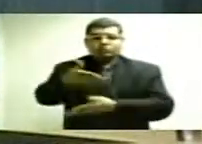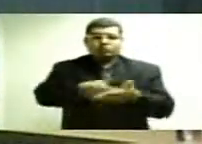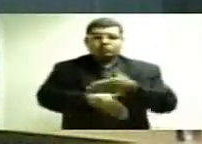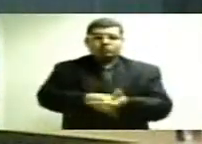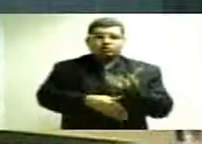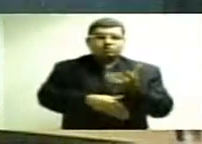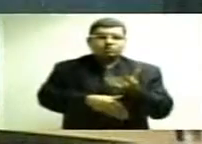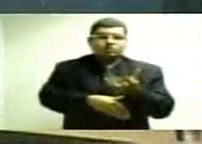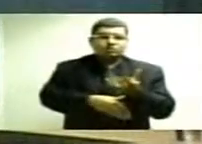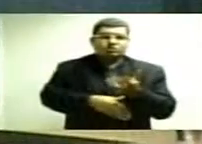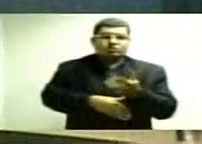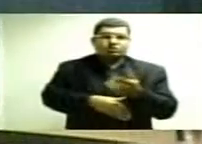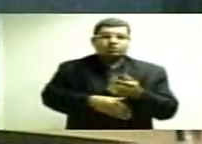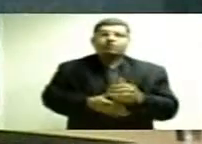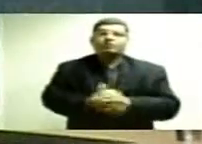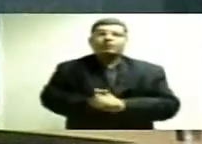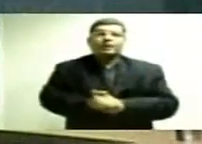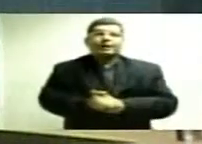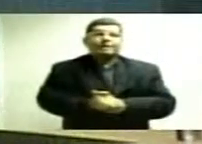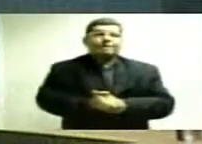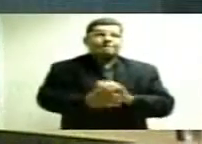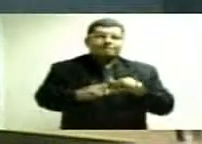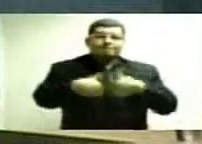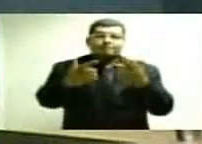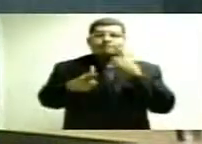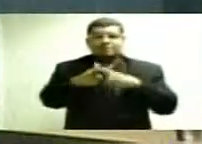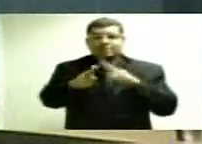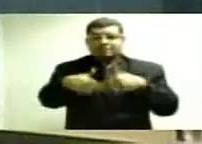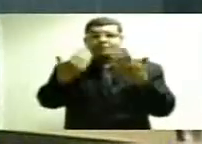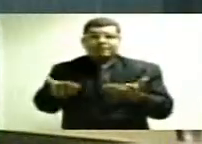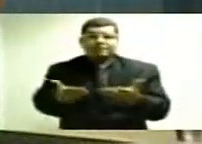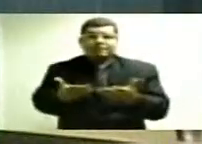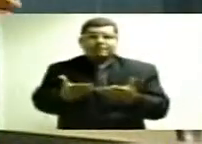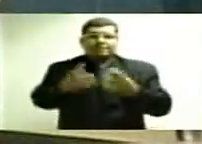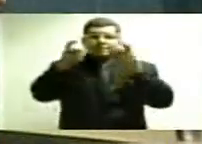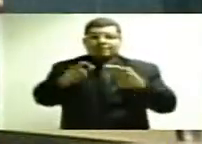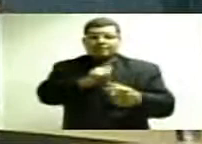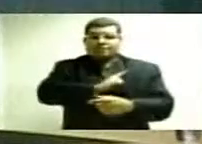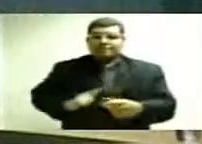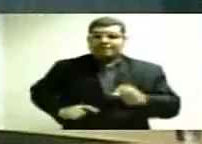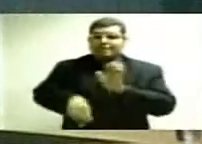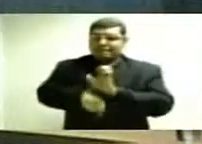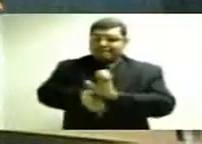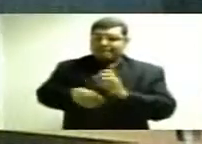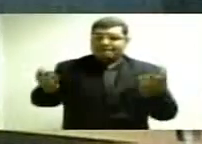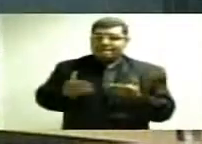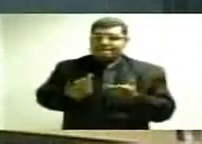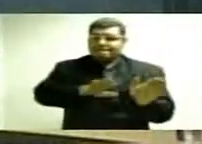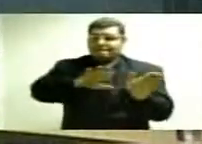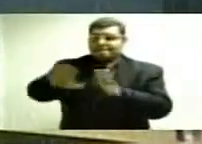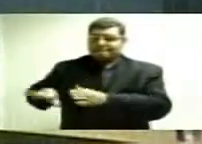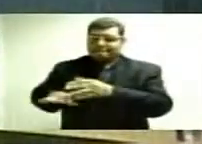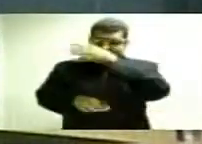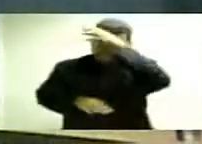desse órgão previdenciário. Qual é o problema? A hora que o governo do Estado tirar